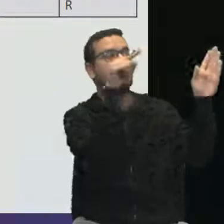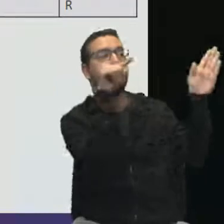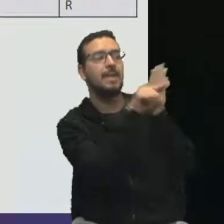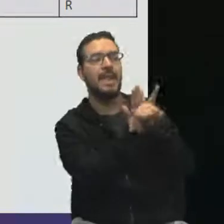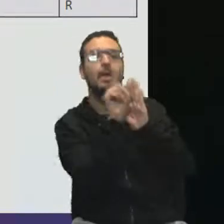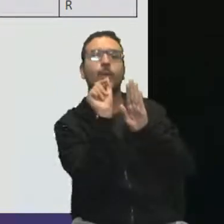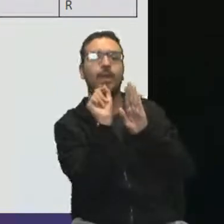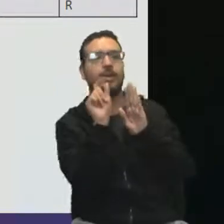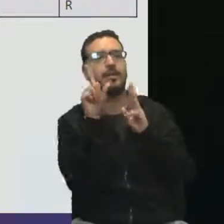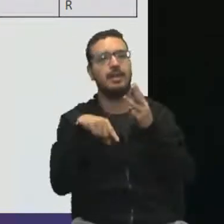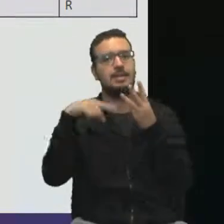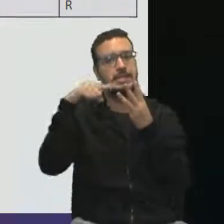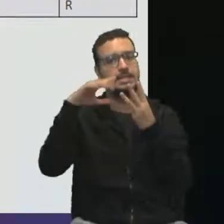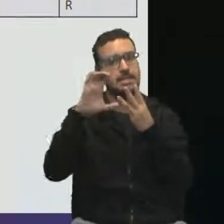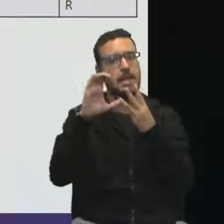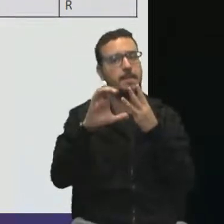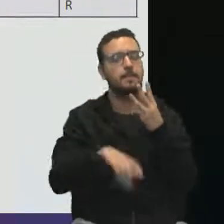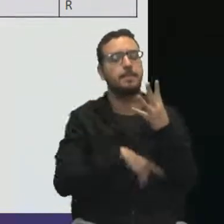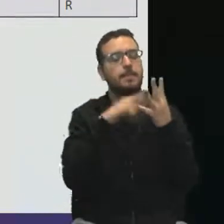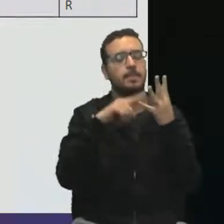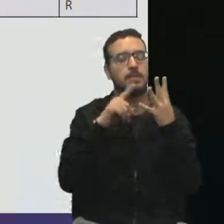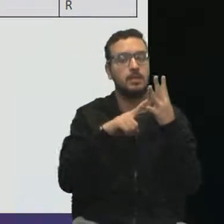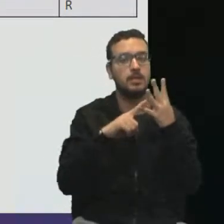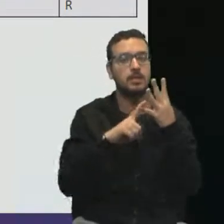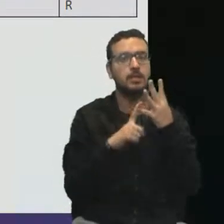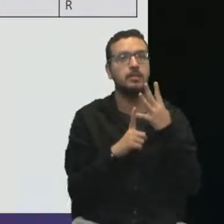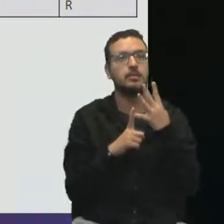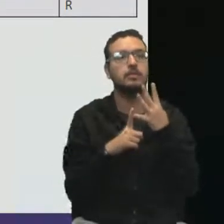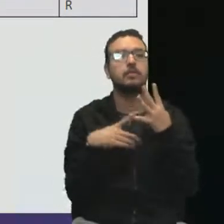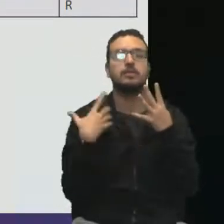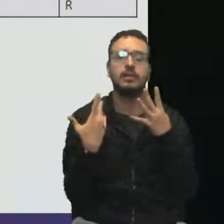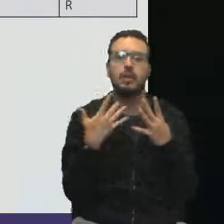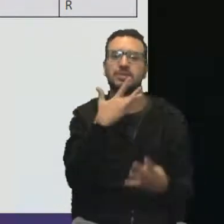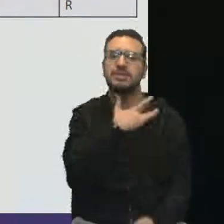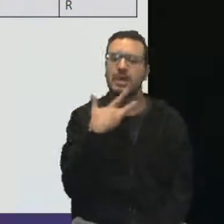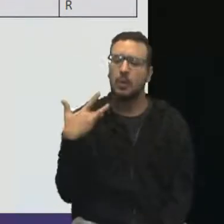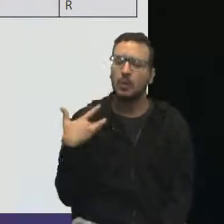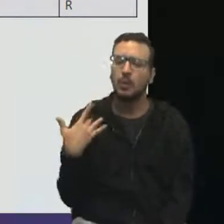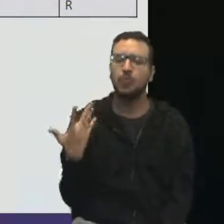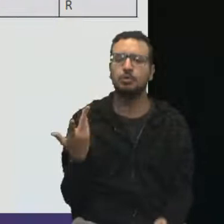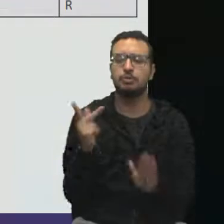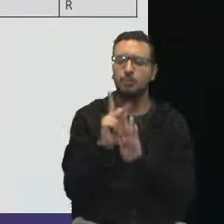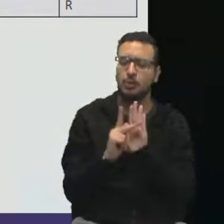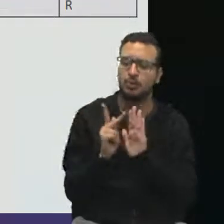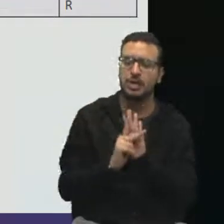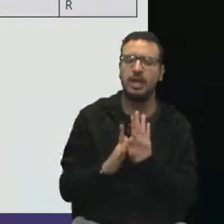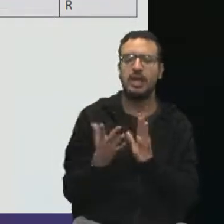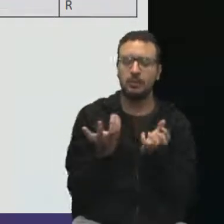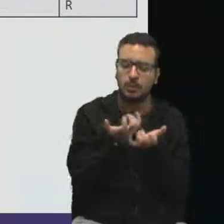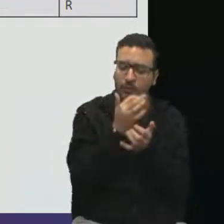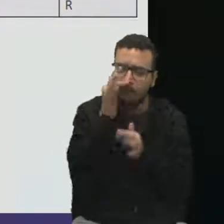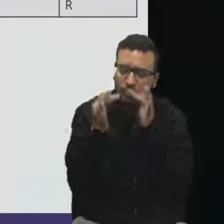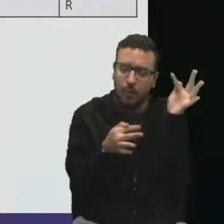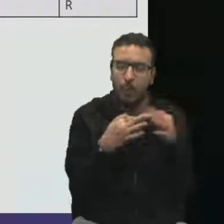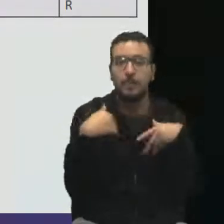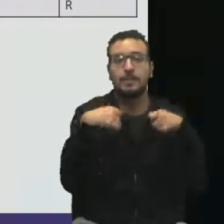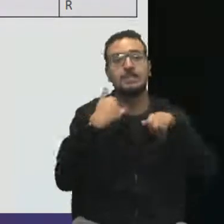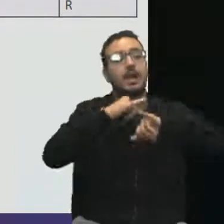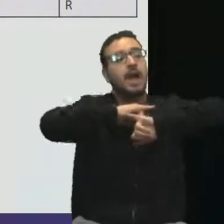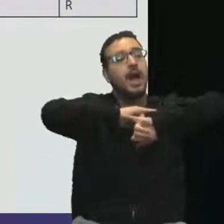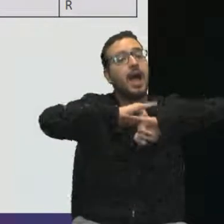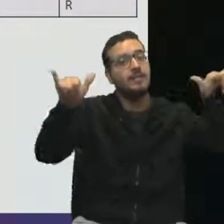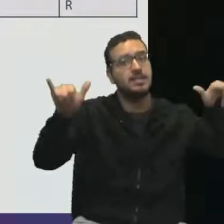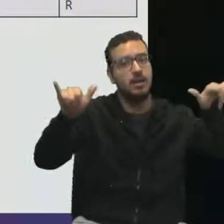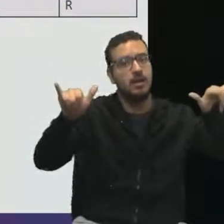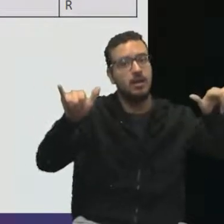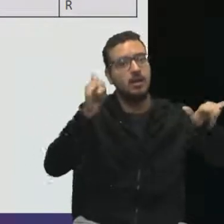pessoal, do time de projetos. Pessoal da saúde, da jardinagem precisa ser informado que